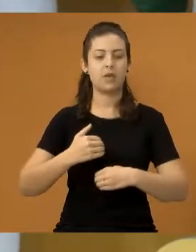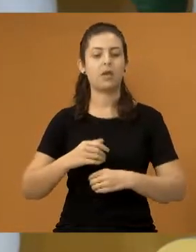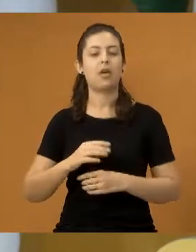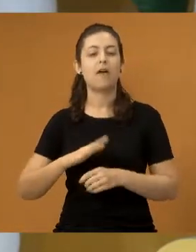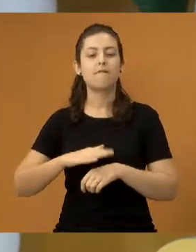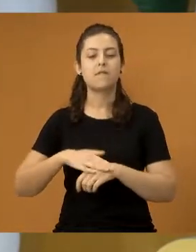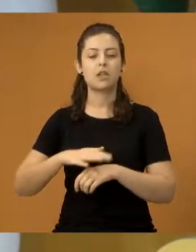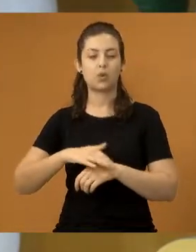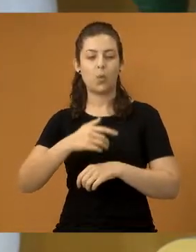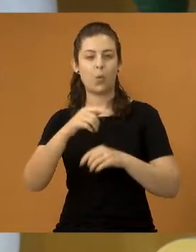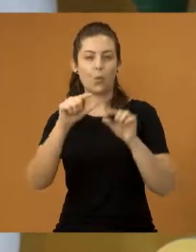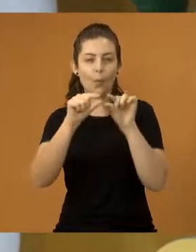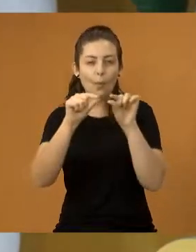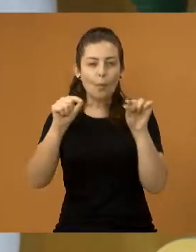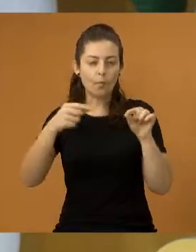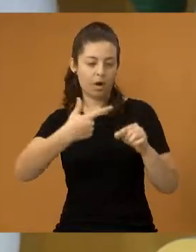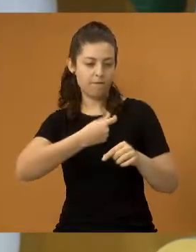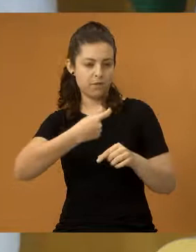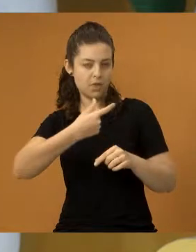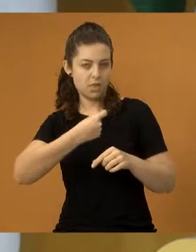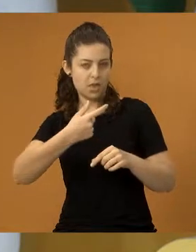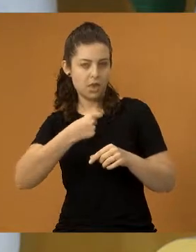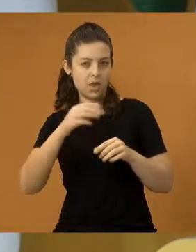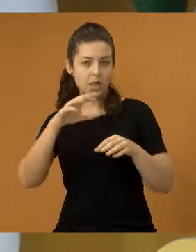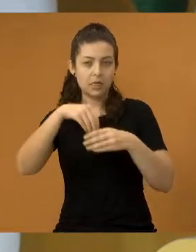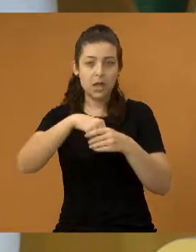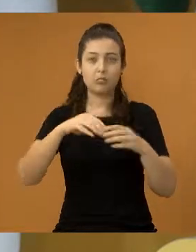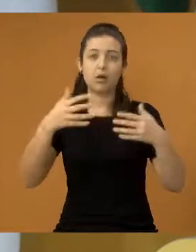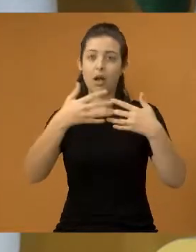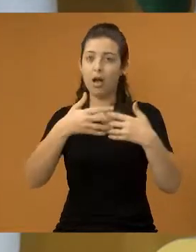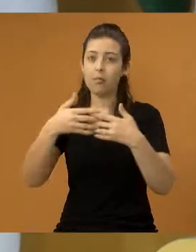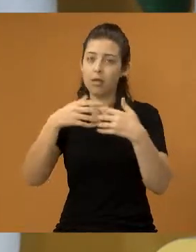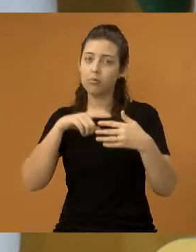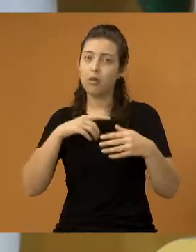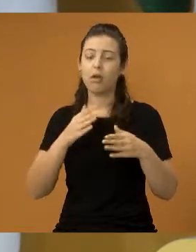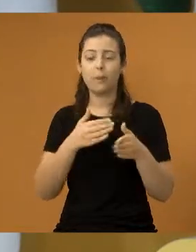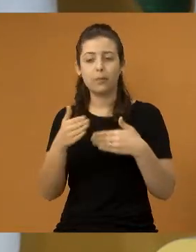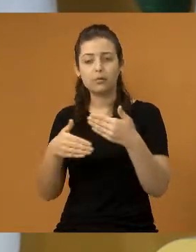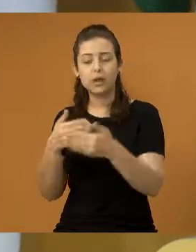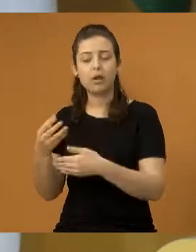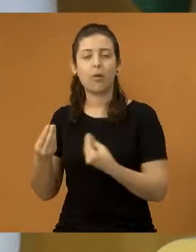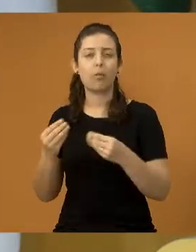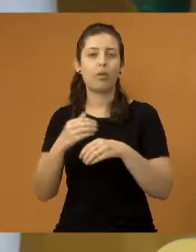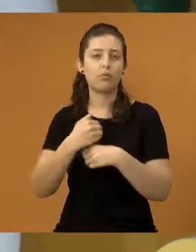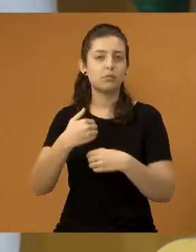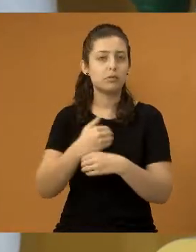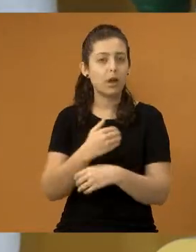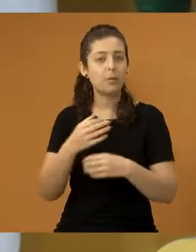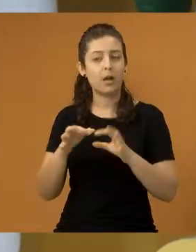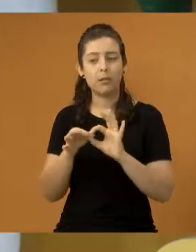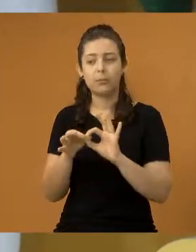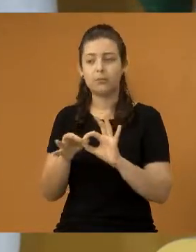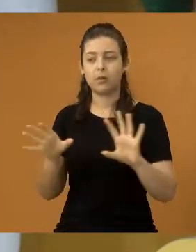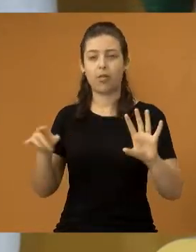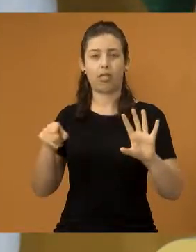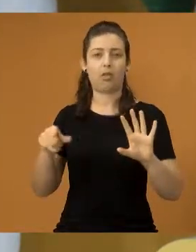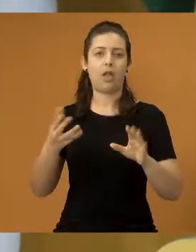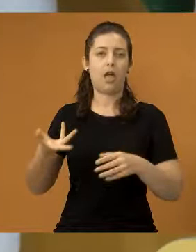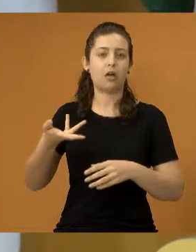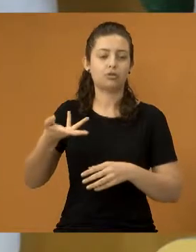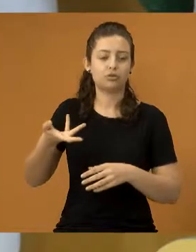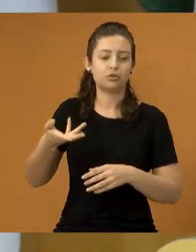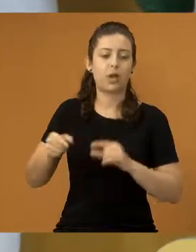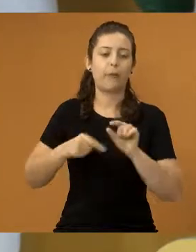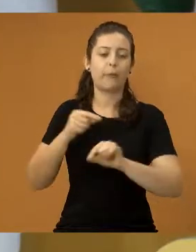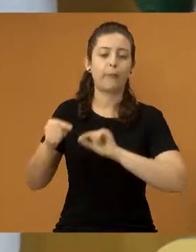feitas com uma agulha fininha, lá dentro do próprio caminhão, e assim vai permitir agilizar